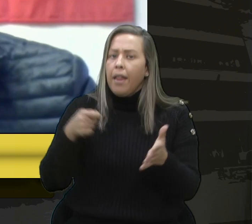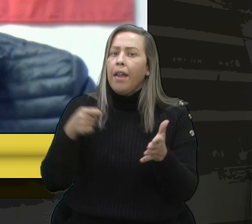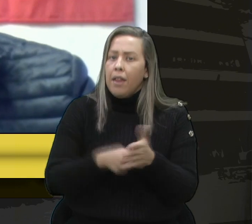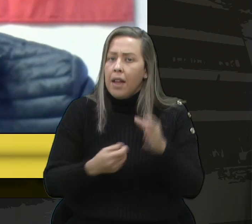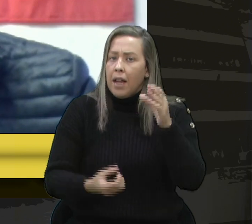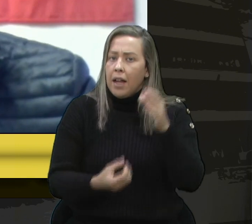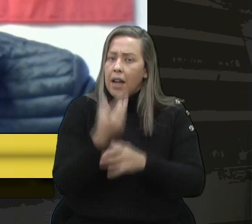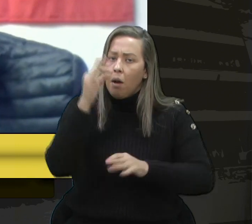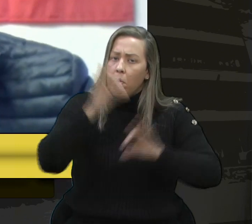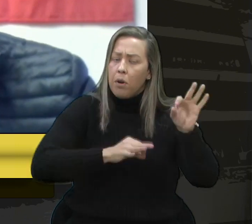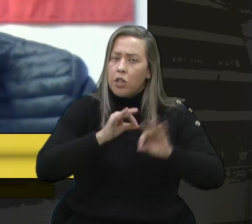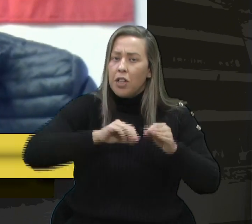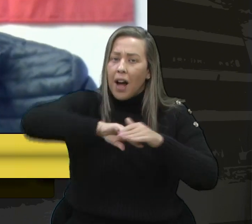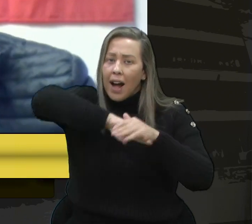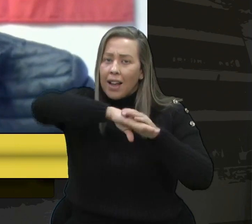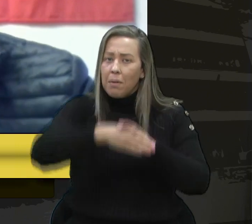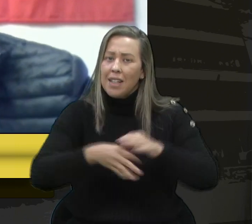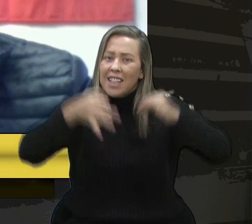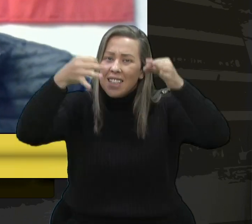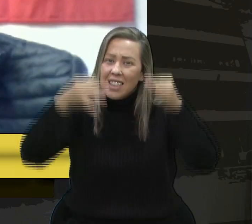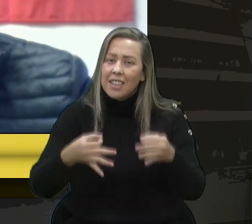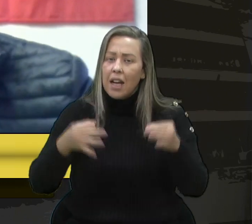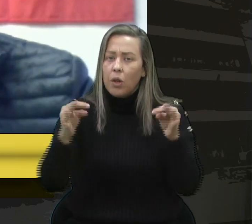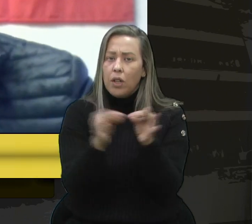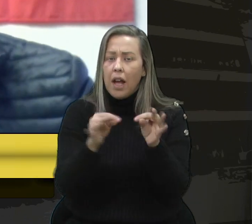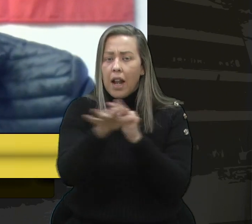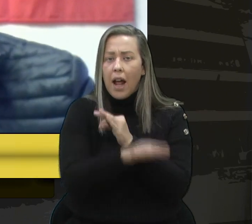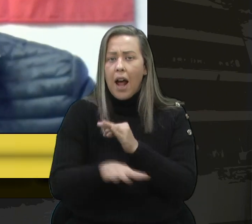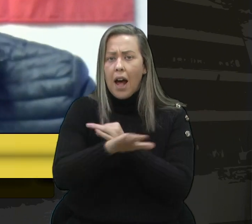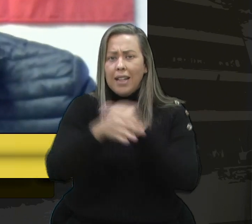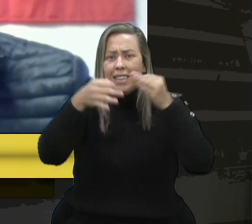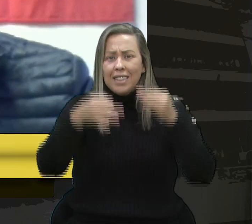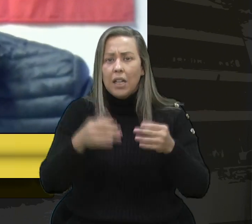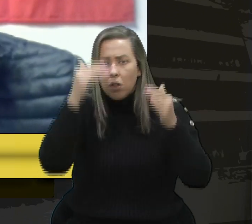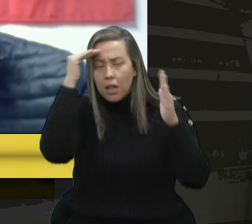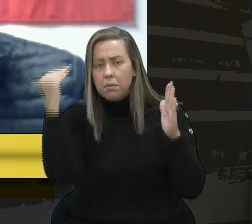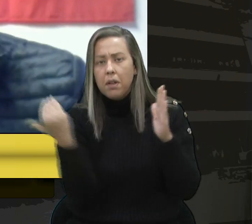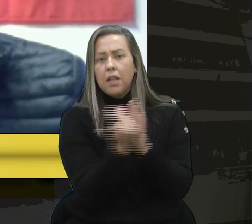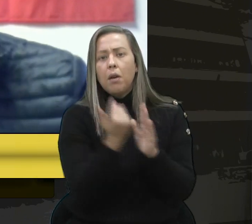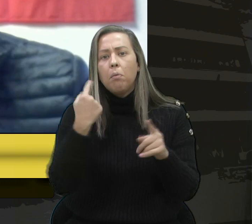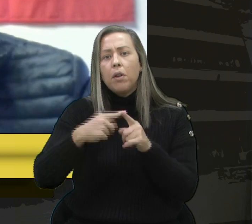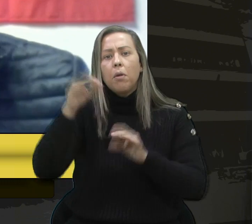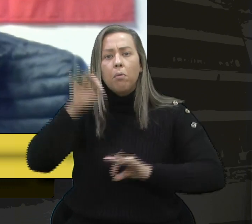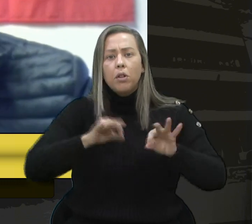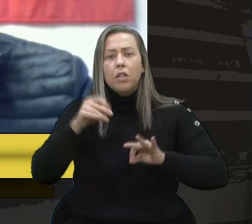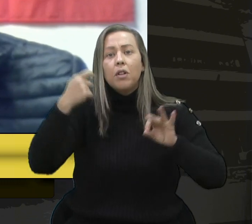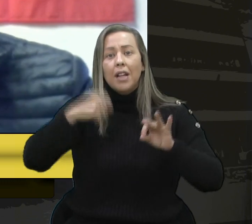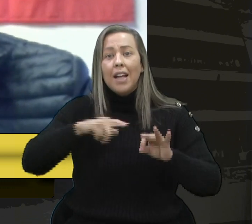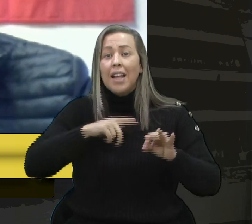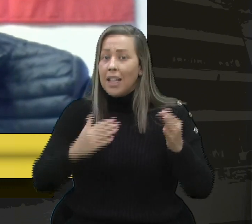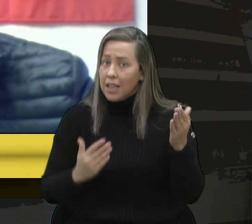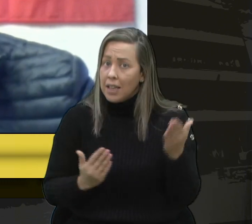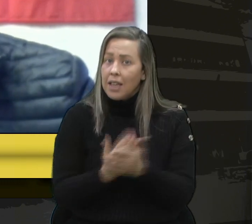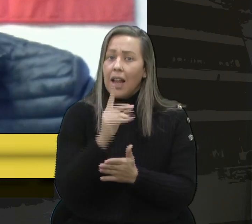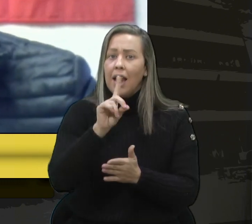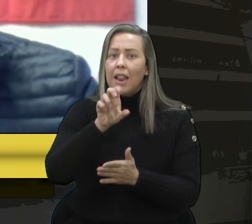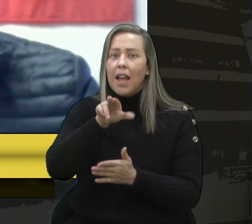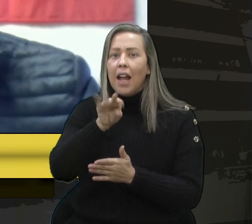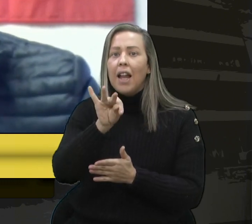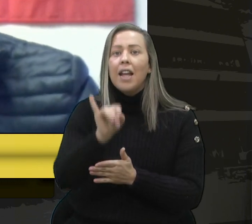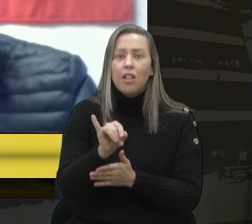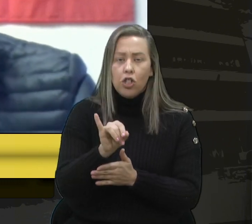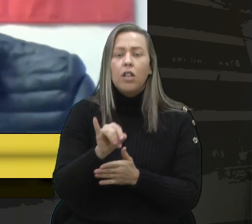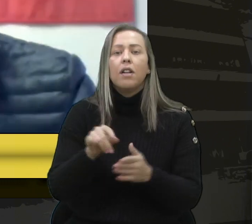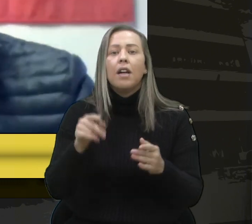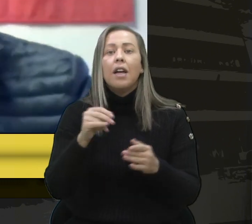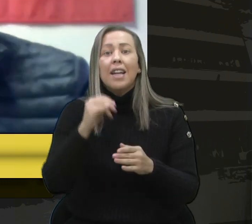projeto adequado às especificações técnicas do DENIT. Sim, pois o atual projeto tem a validação do DENIT. Muito foi